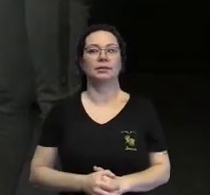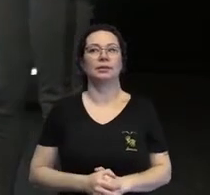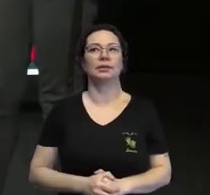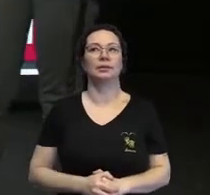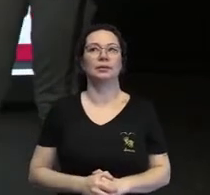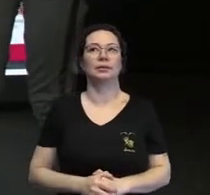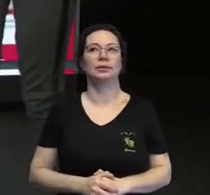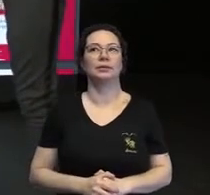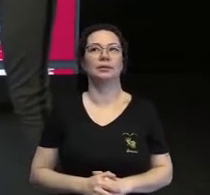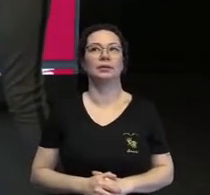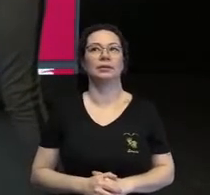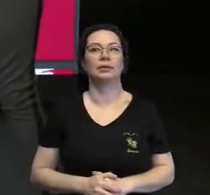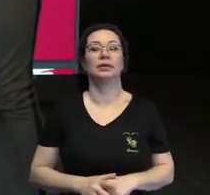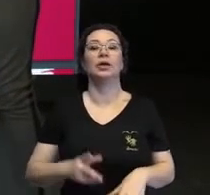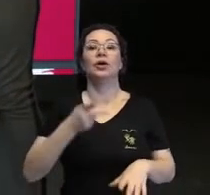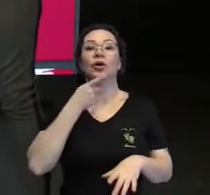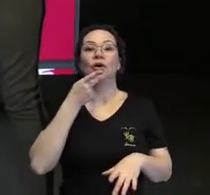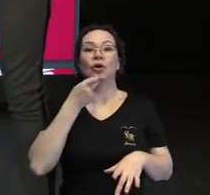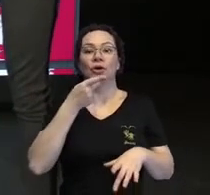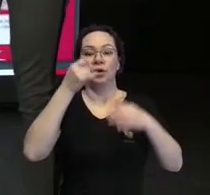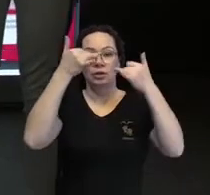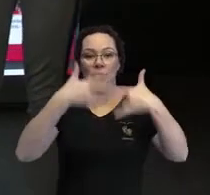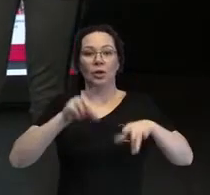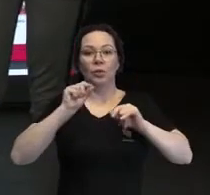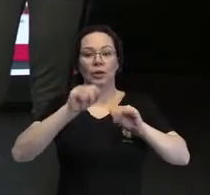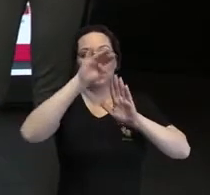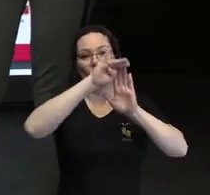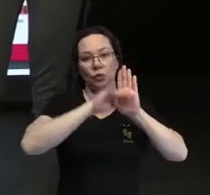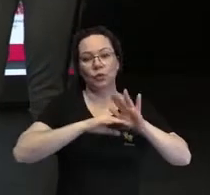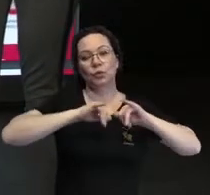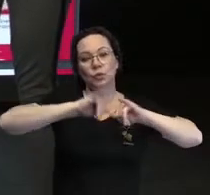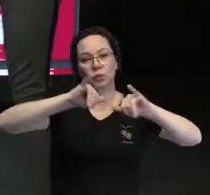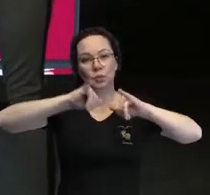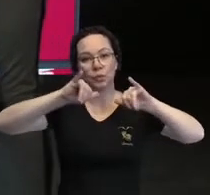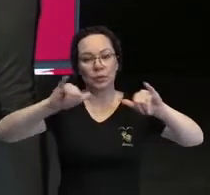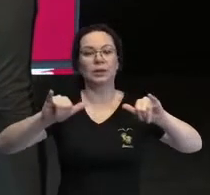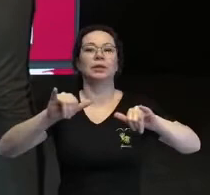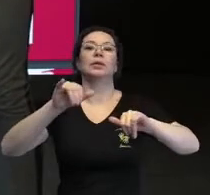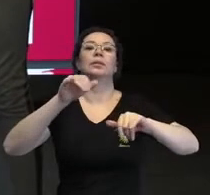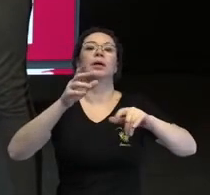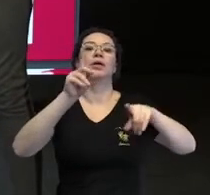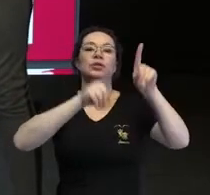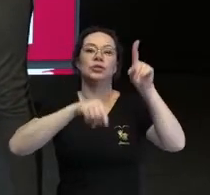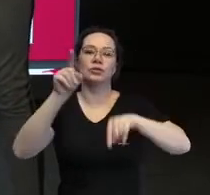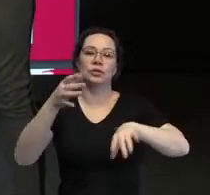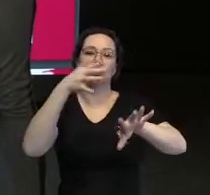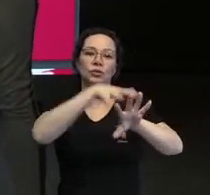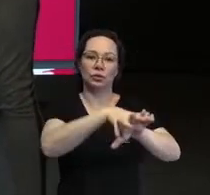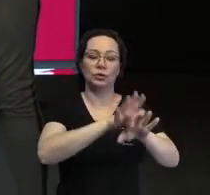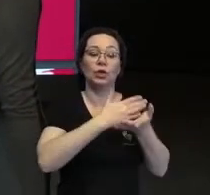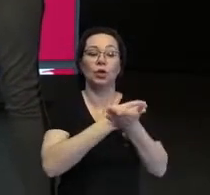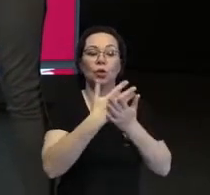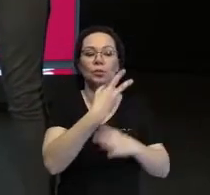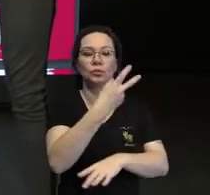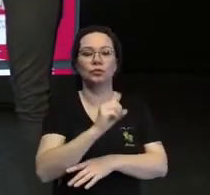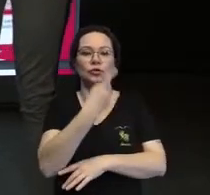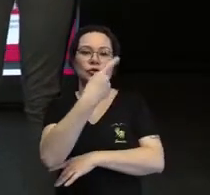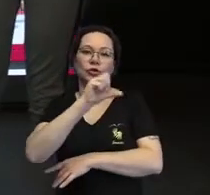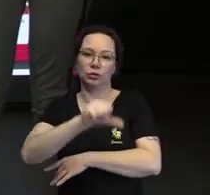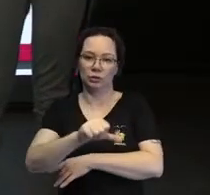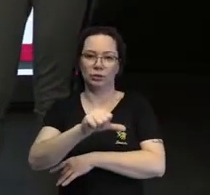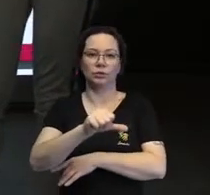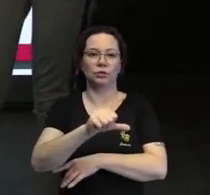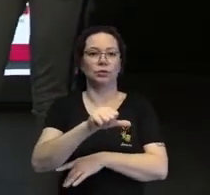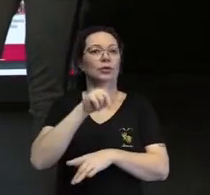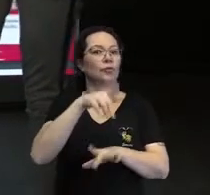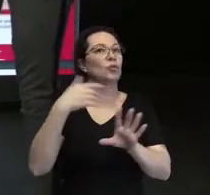Então, falando um pouquinho do Programa Diversidade e Inclusão, ele foi lançado em 2019. Ele foi um passo